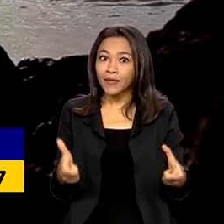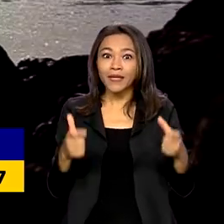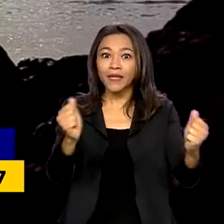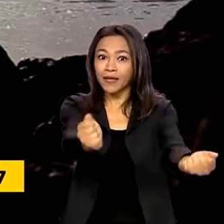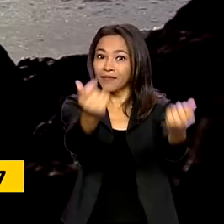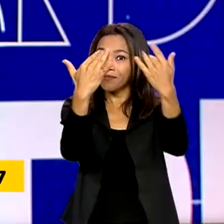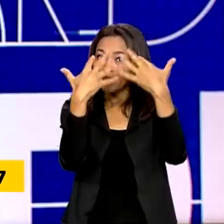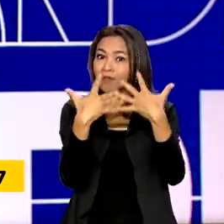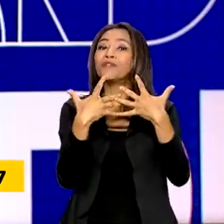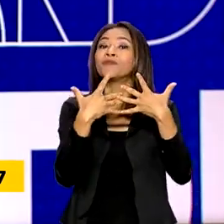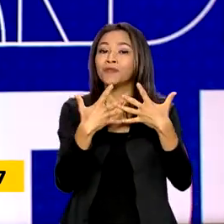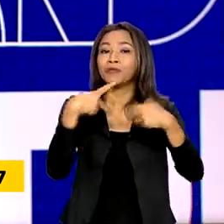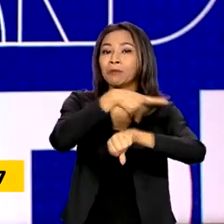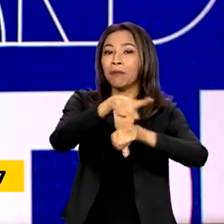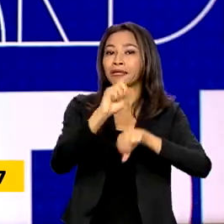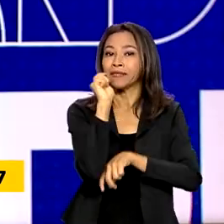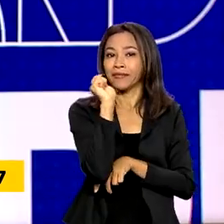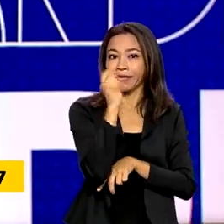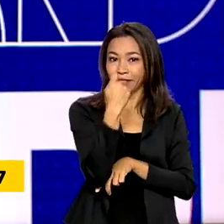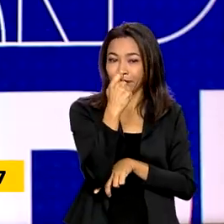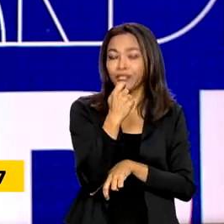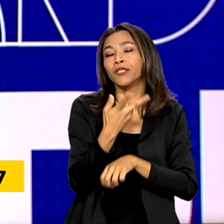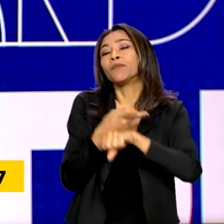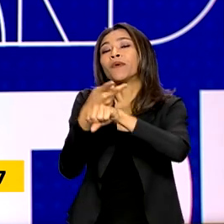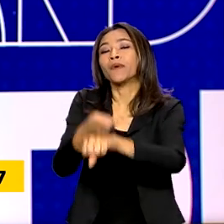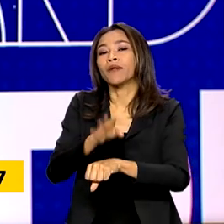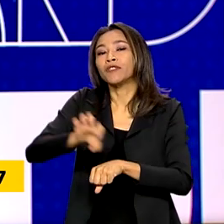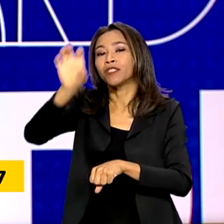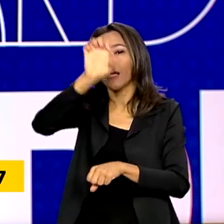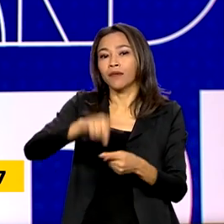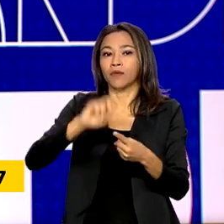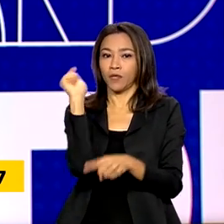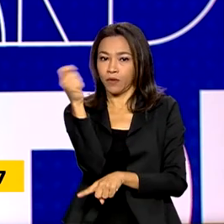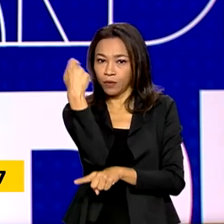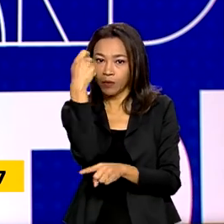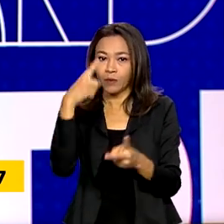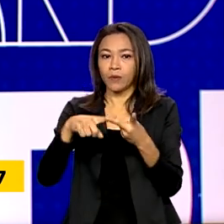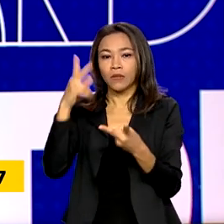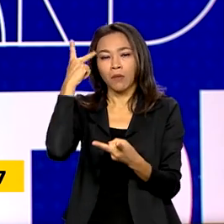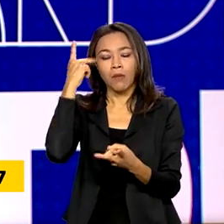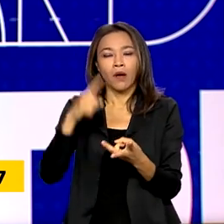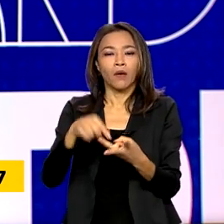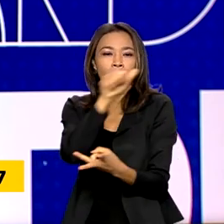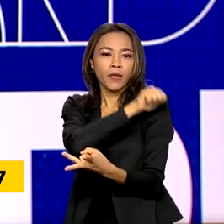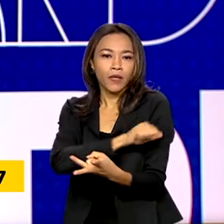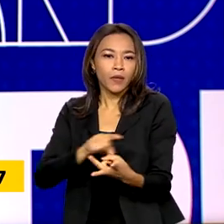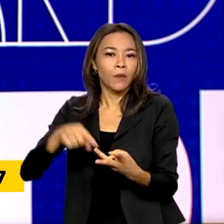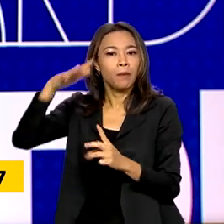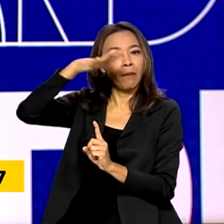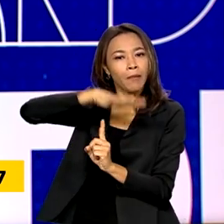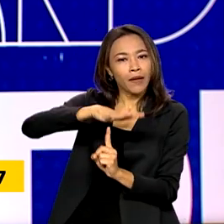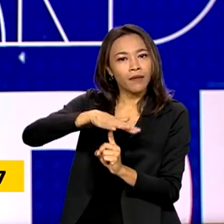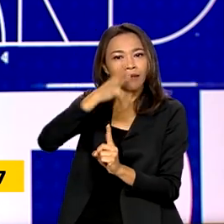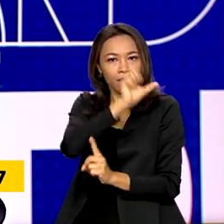da Argentina. E os estados mais procurados foram Rio Grande do Sul, São Paulo, Rio de Janeiro, Paraná e Santa Catarina.